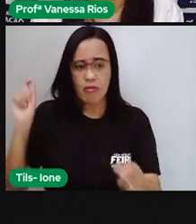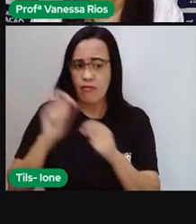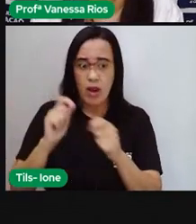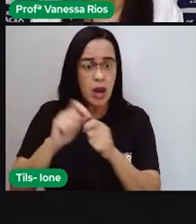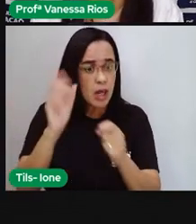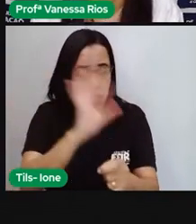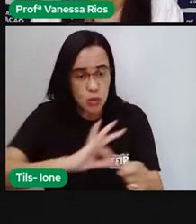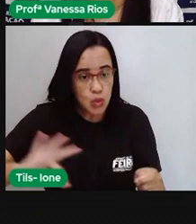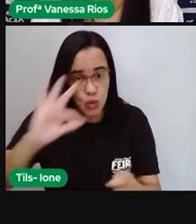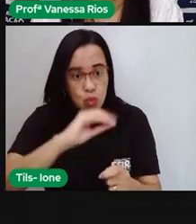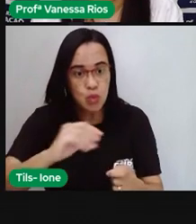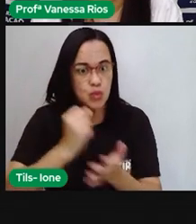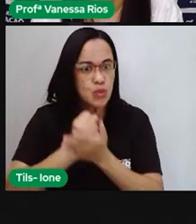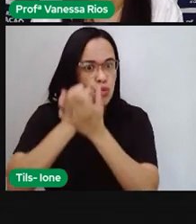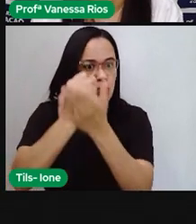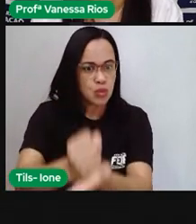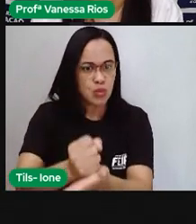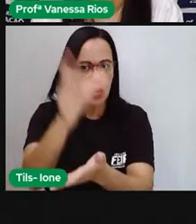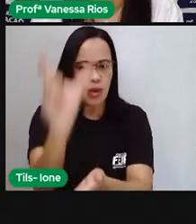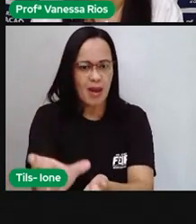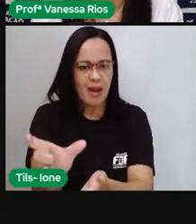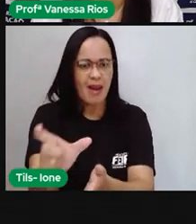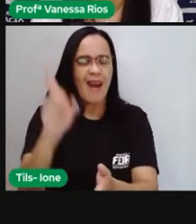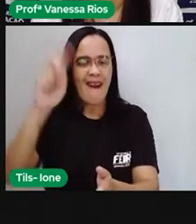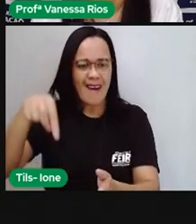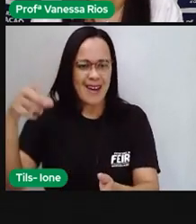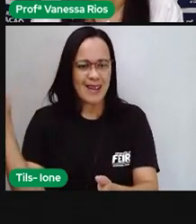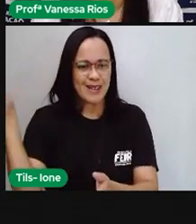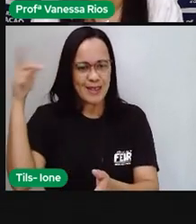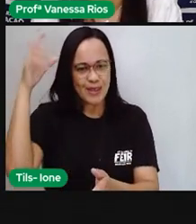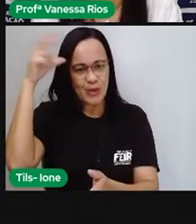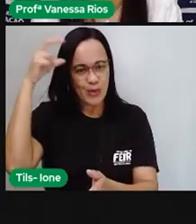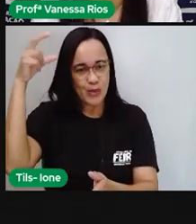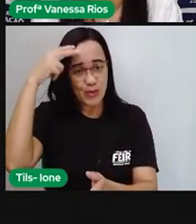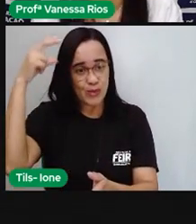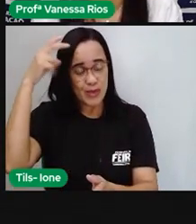aí, ó, contribui para a formação da nossa cultura.